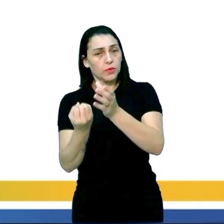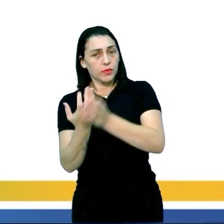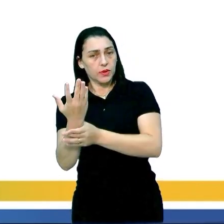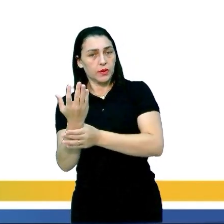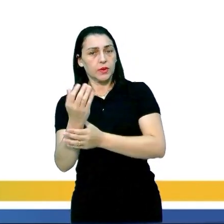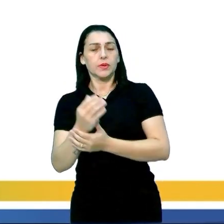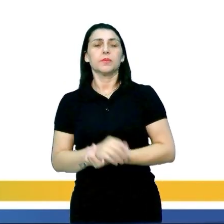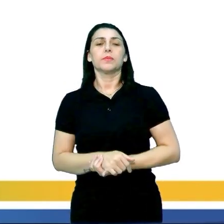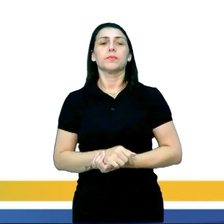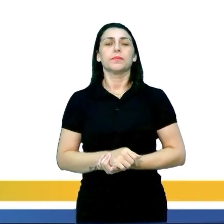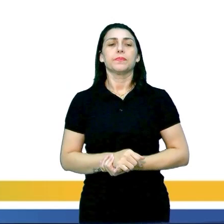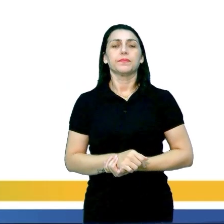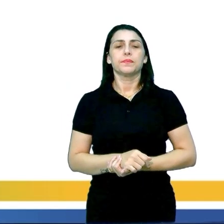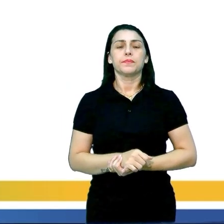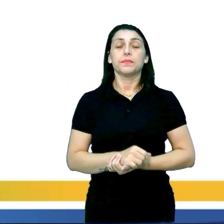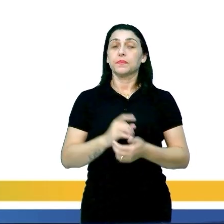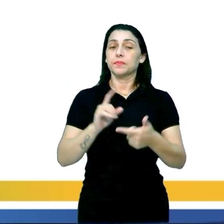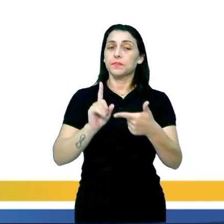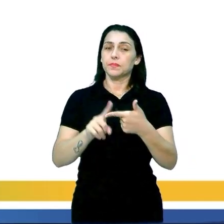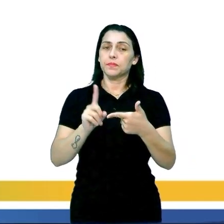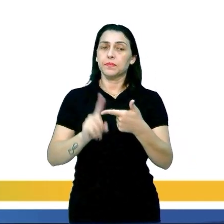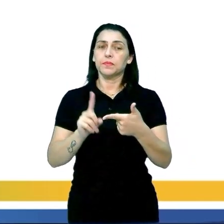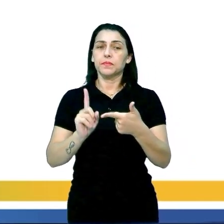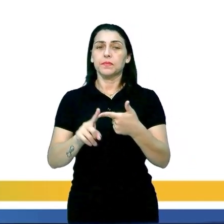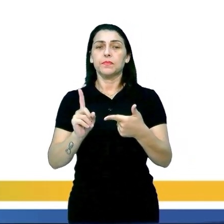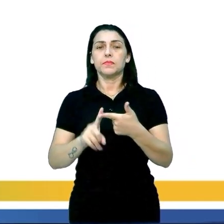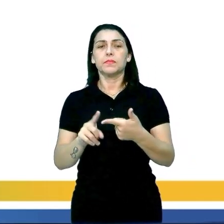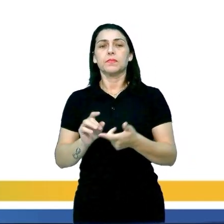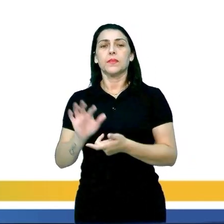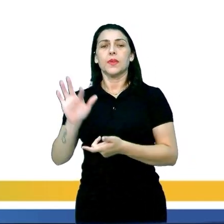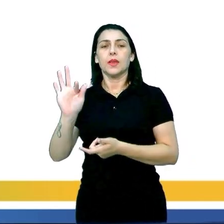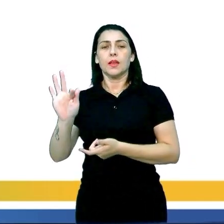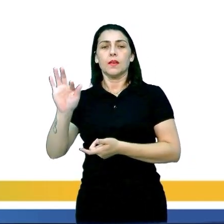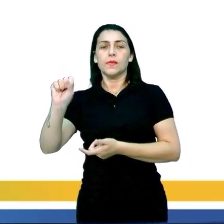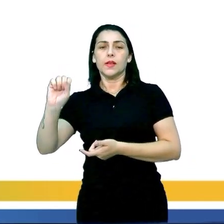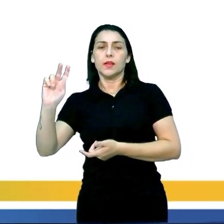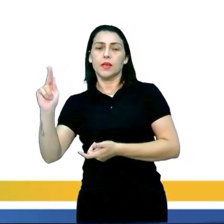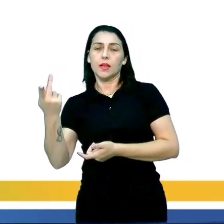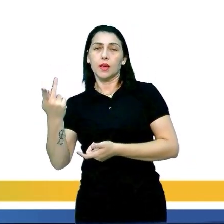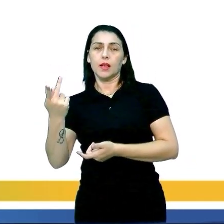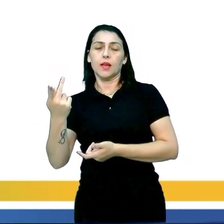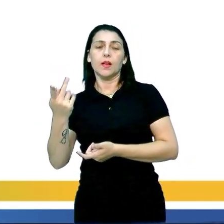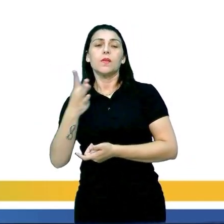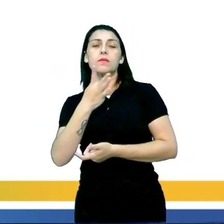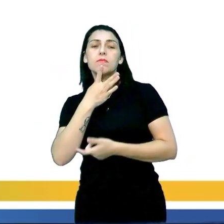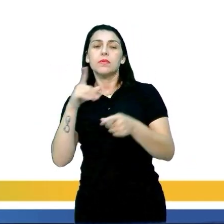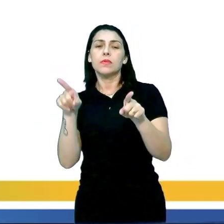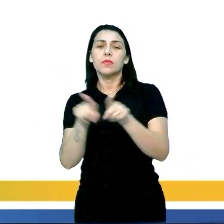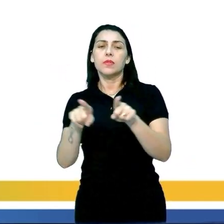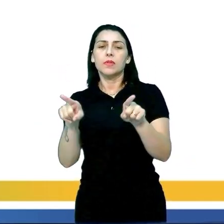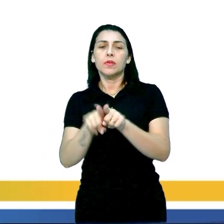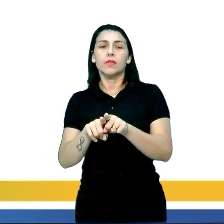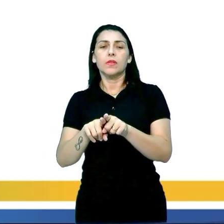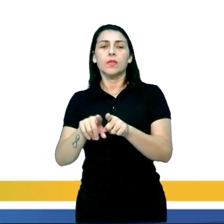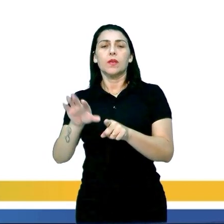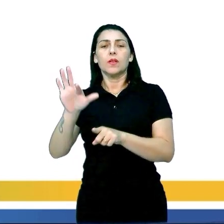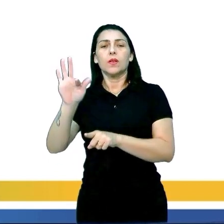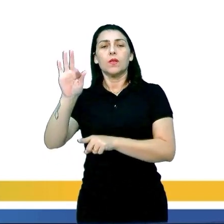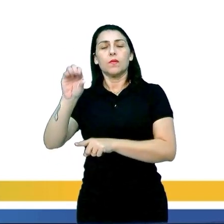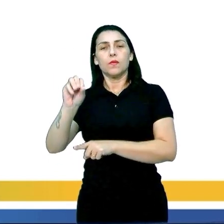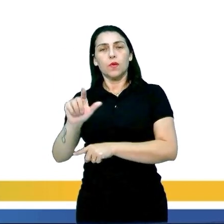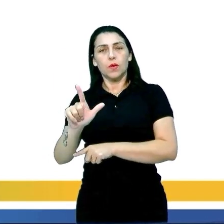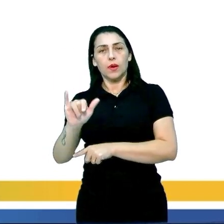o leite. Segundo aí, temos o hormônio FSH, que é conhecido também como folículo